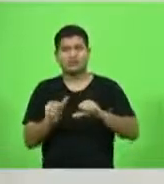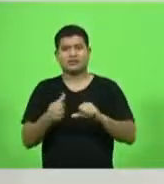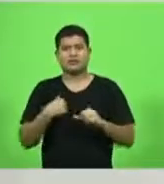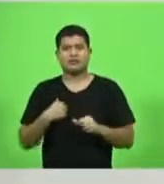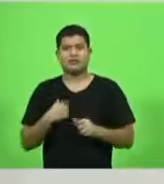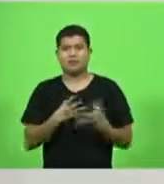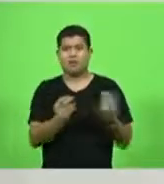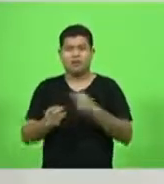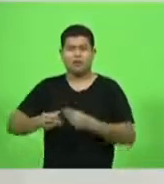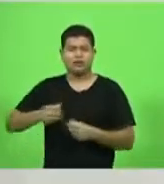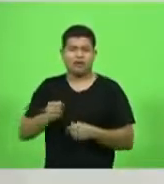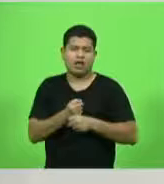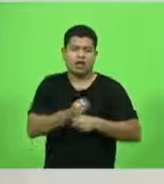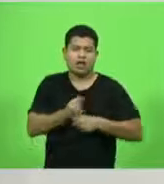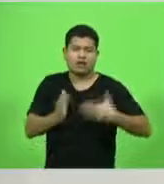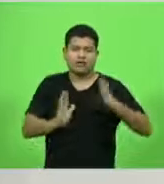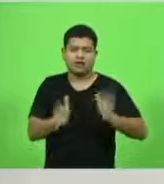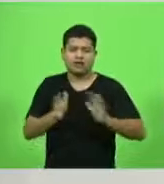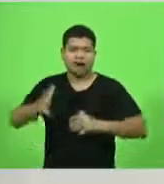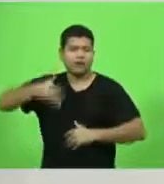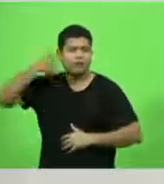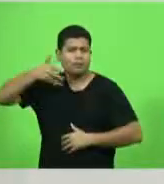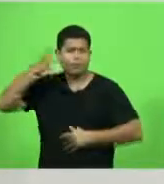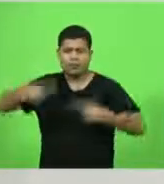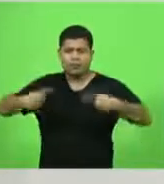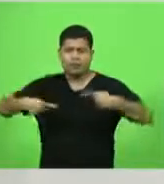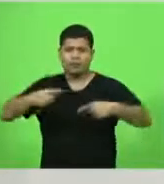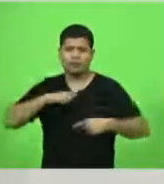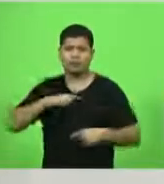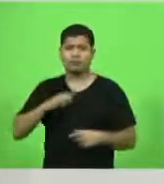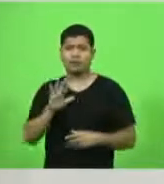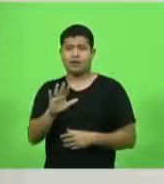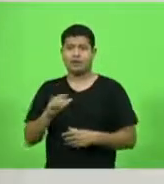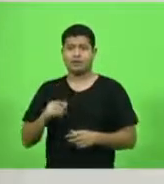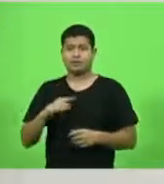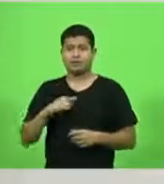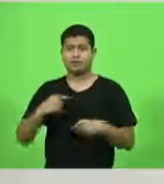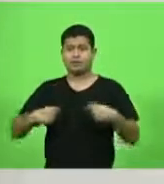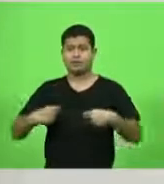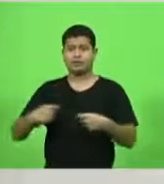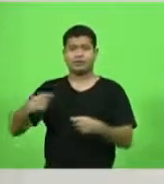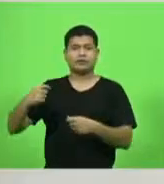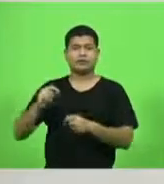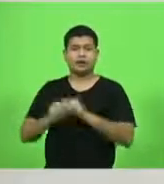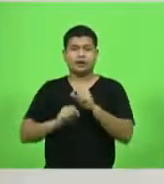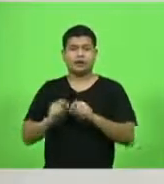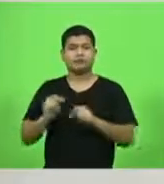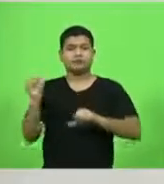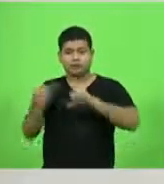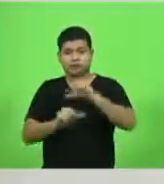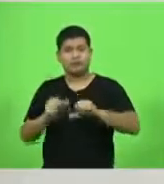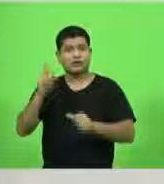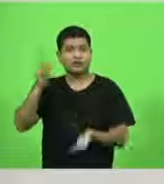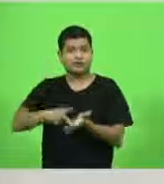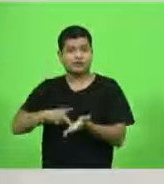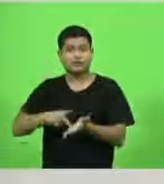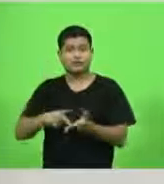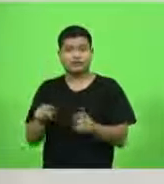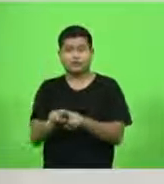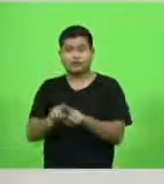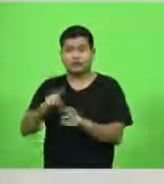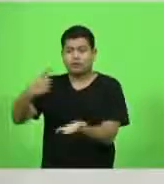avança, do pacto federativo que tem que ser revisto, mas além dessas